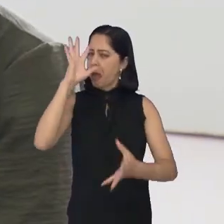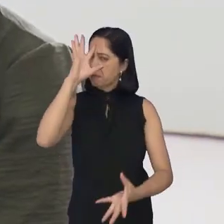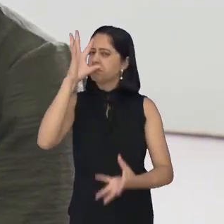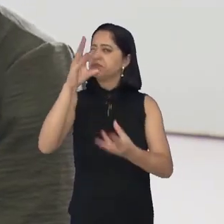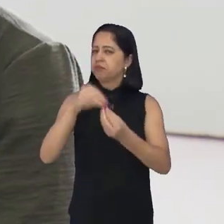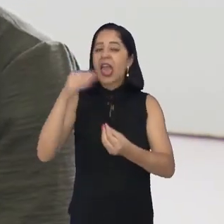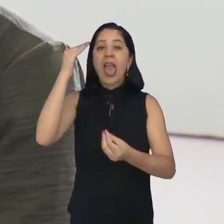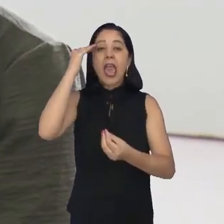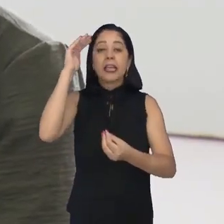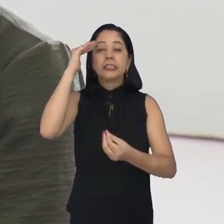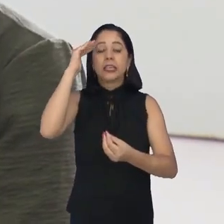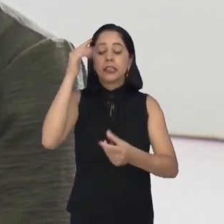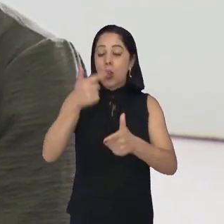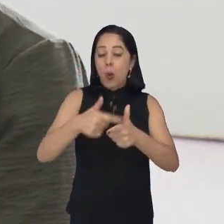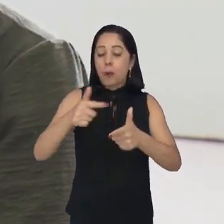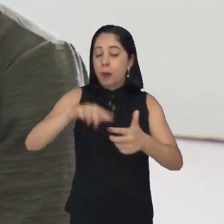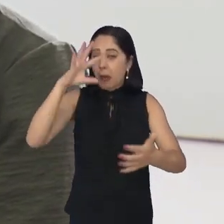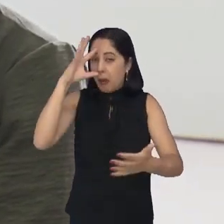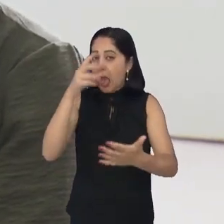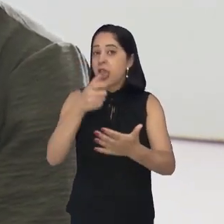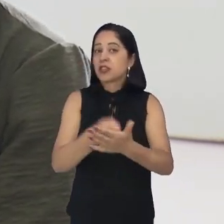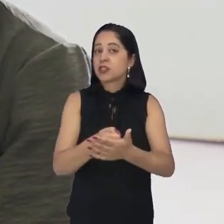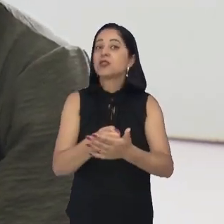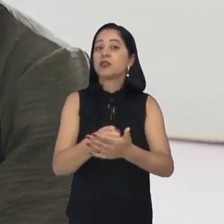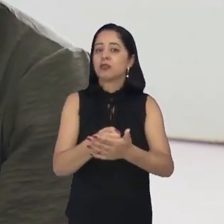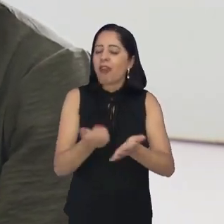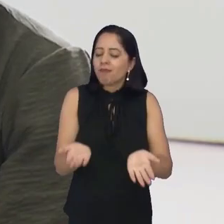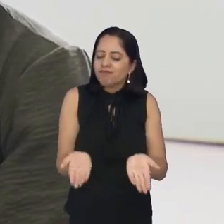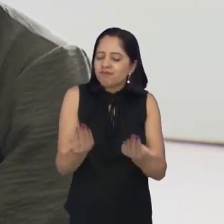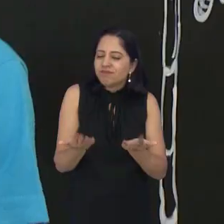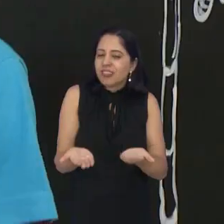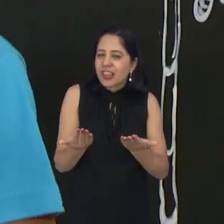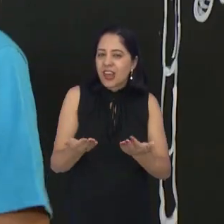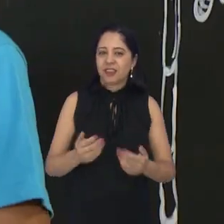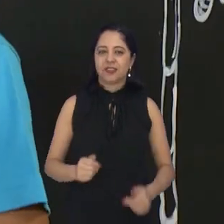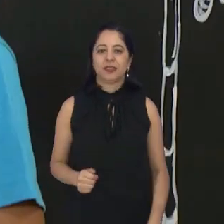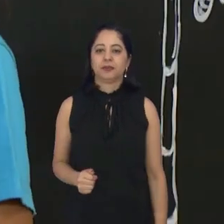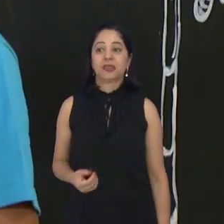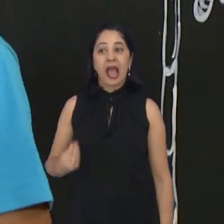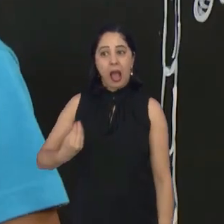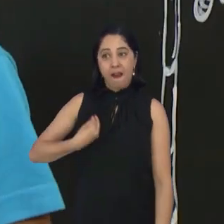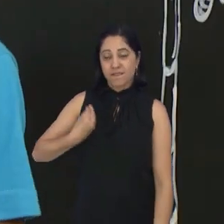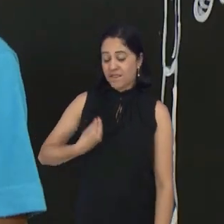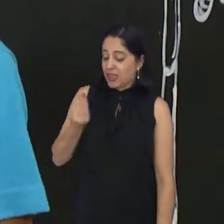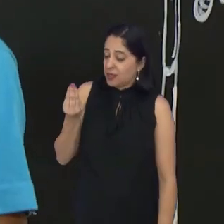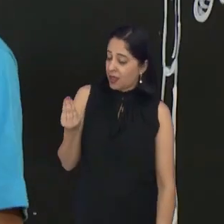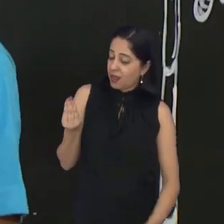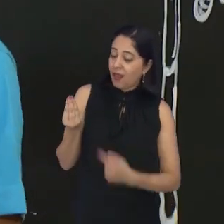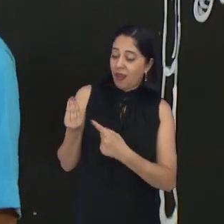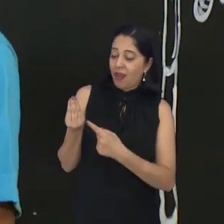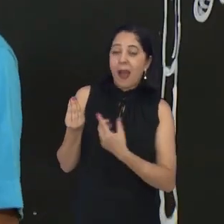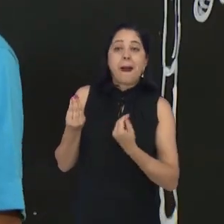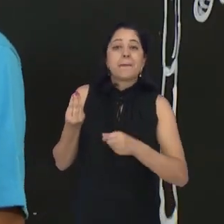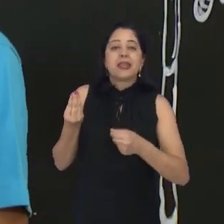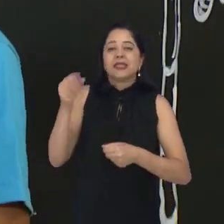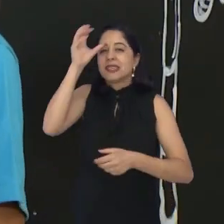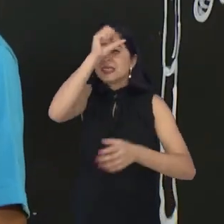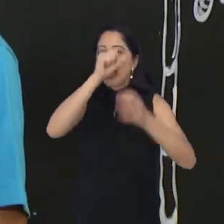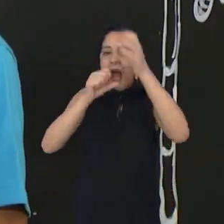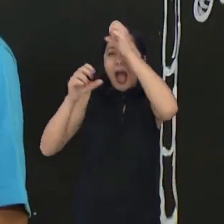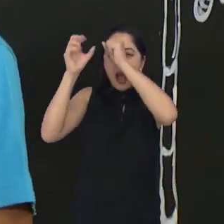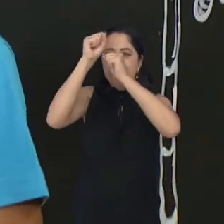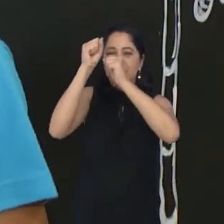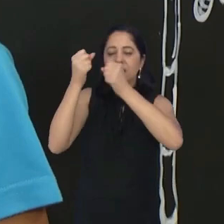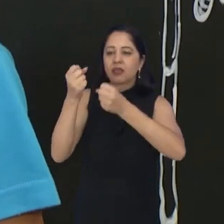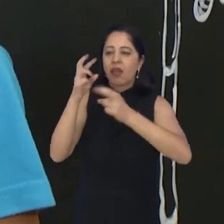para aprender e resolver problemas de uma forma mais leve e gentil. Na vida, a gente tem que aprender a respeitar o